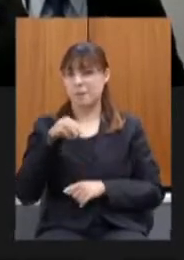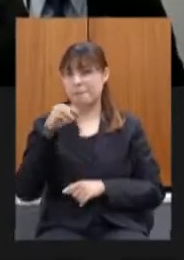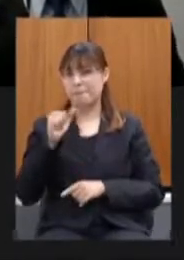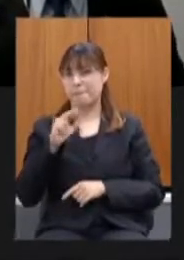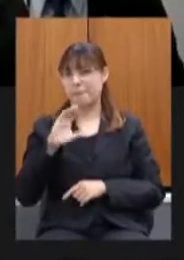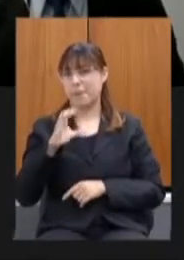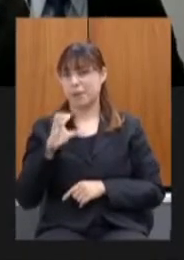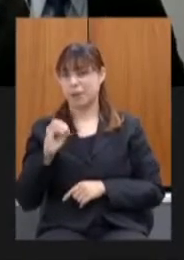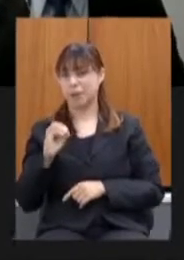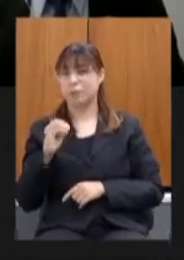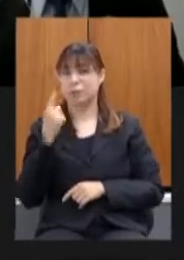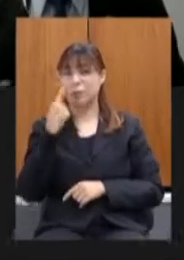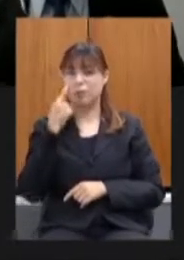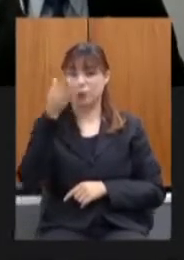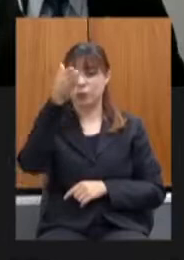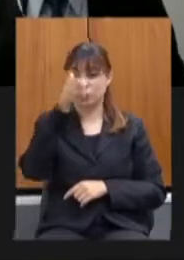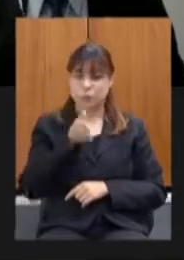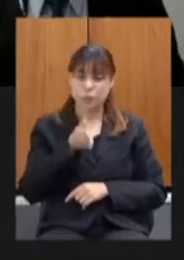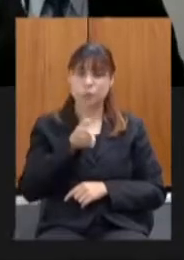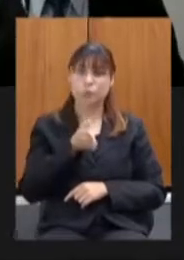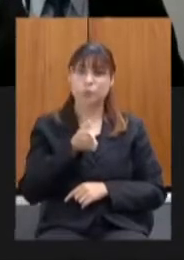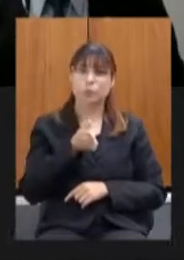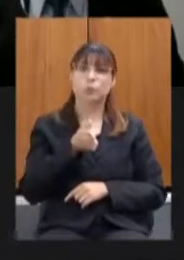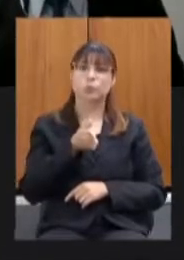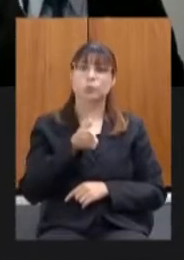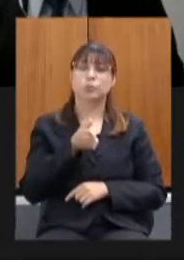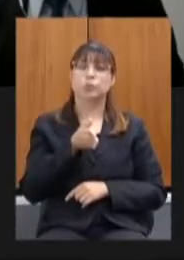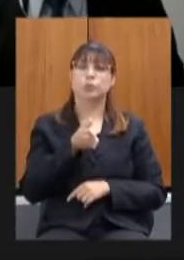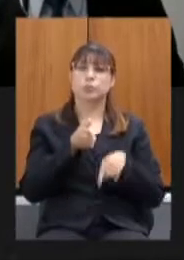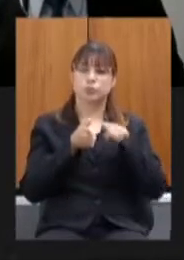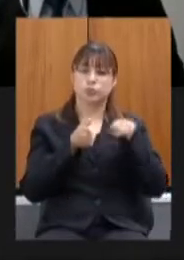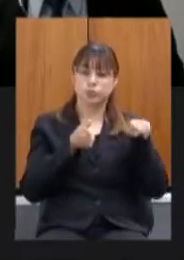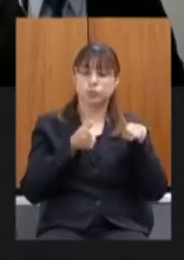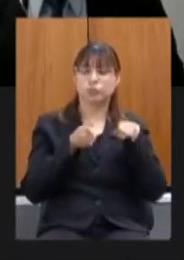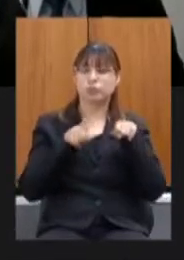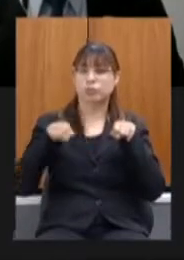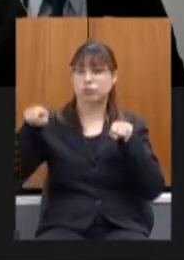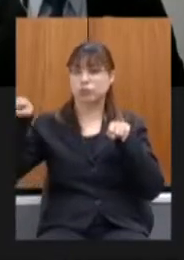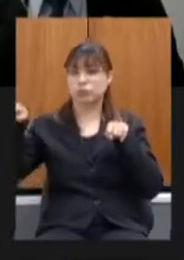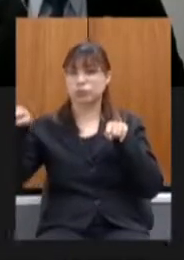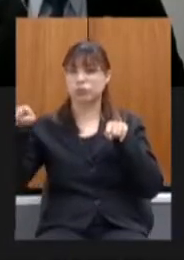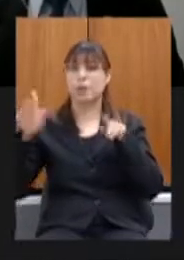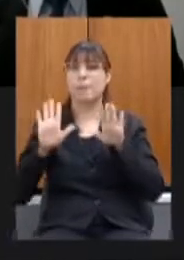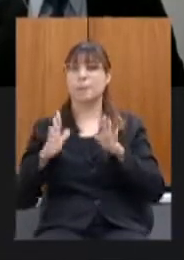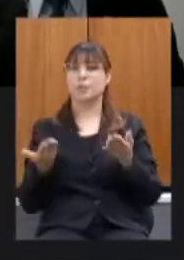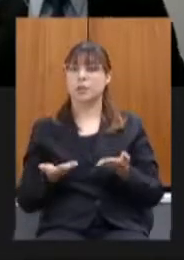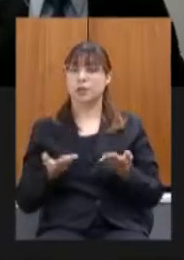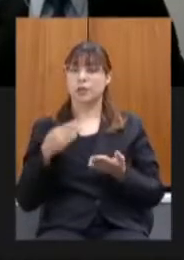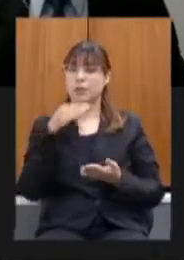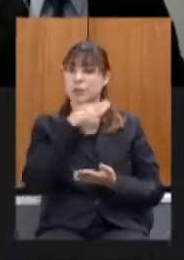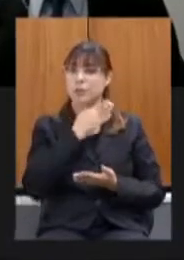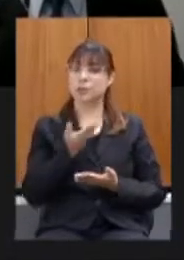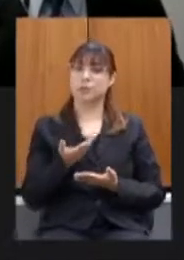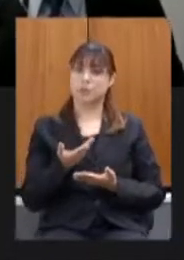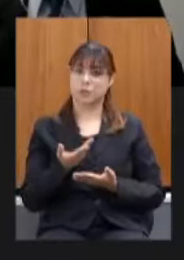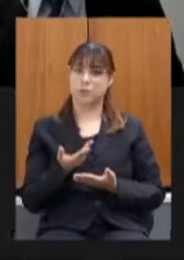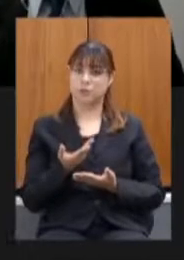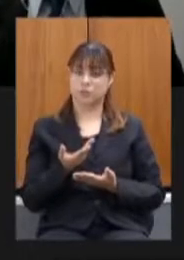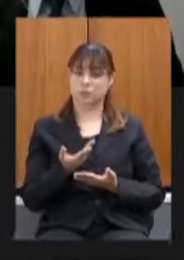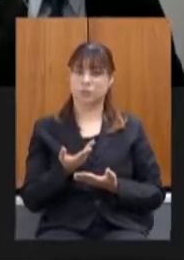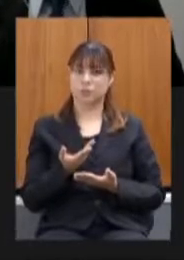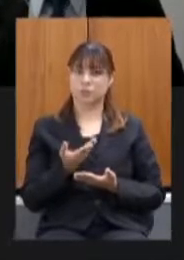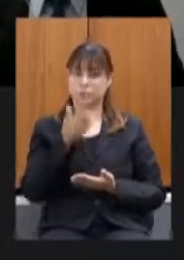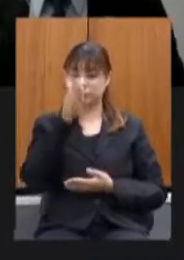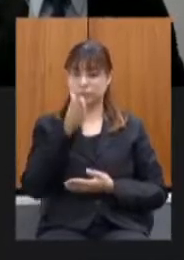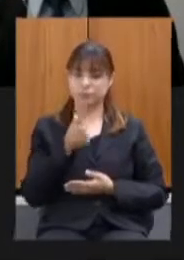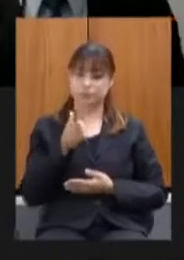uma divisão que houve uma queda bruta mas agora a gente tem visto uma linha a linha de tendência aqui é